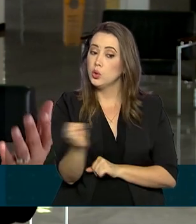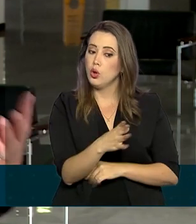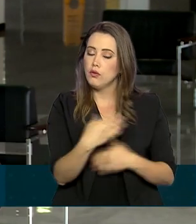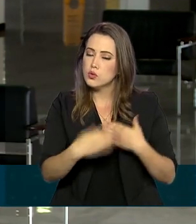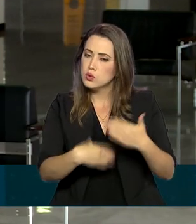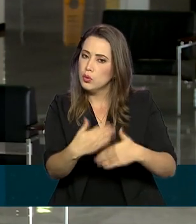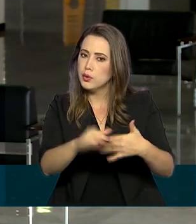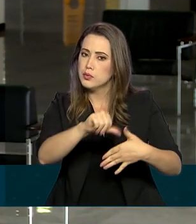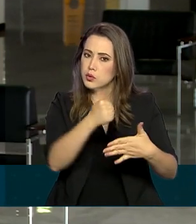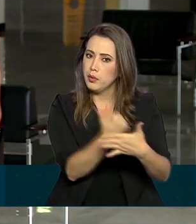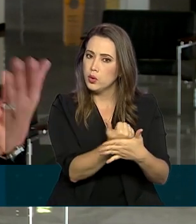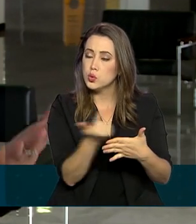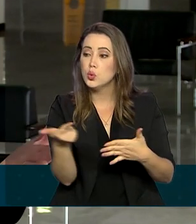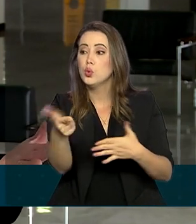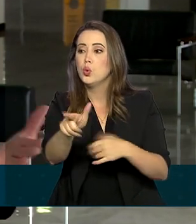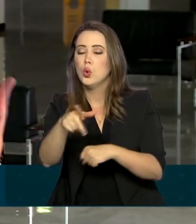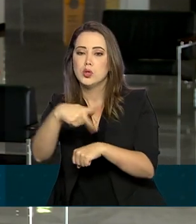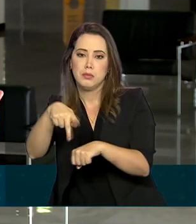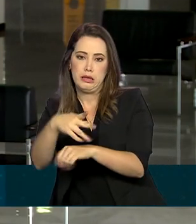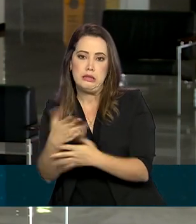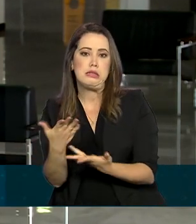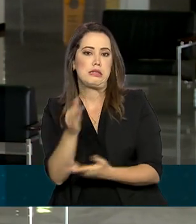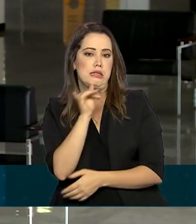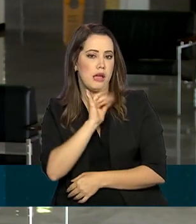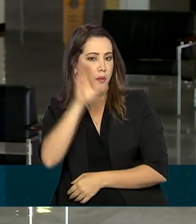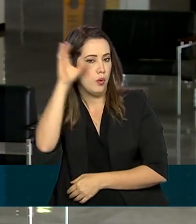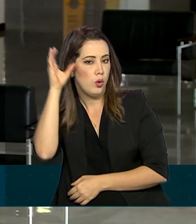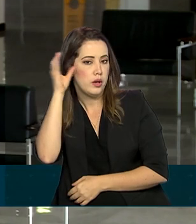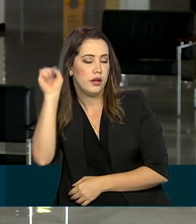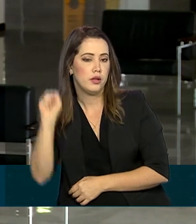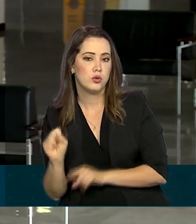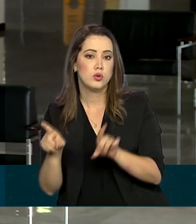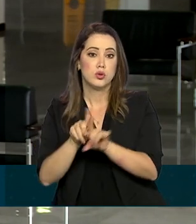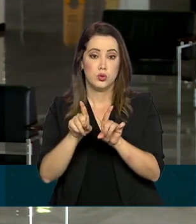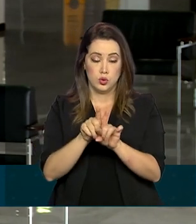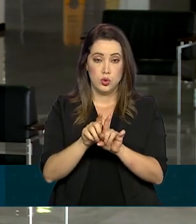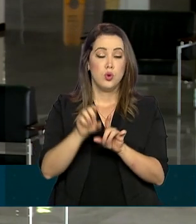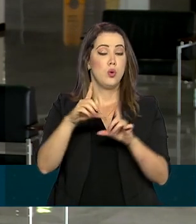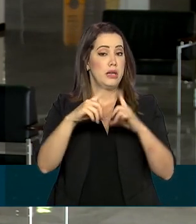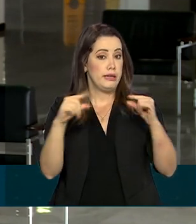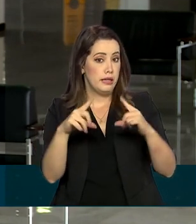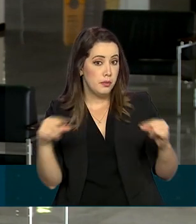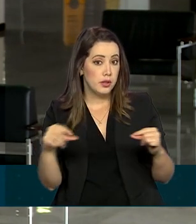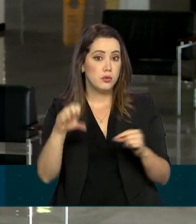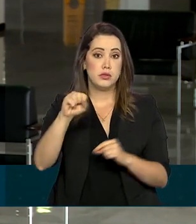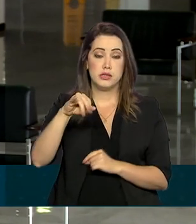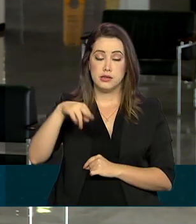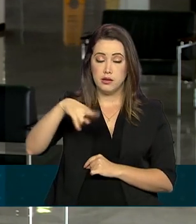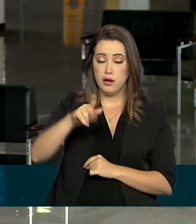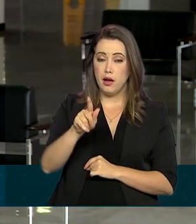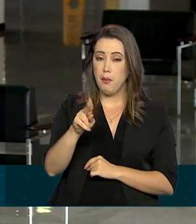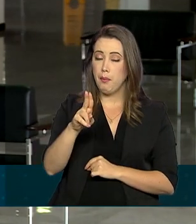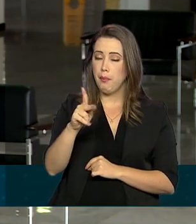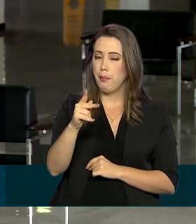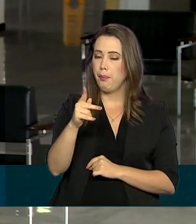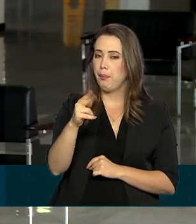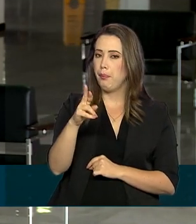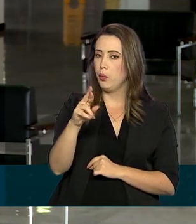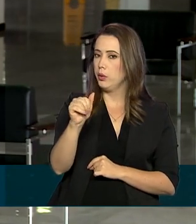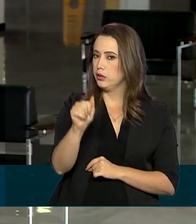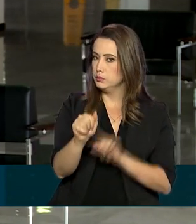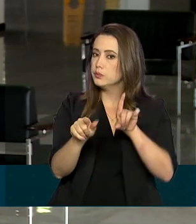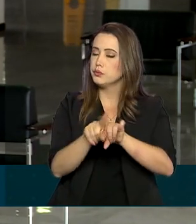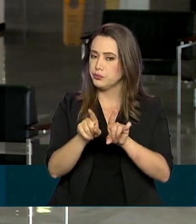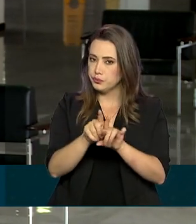outros blocos e países como Coreia do Sul, Singapura, Canadá e Líbano. Jair Bolsonaro disse que o Brasil vai trabalhar para